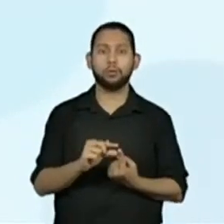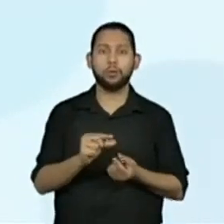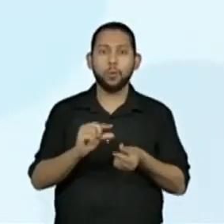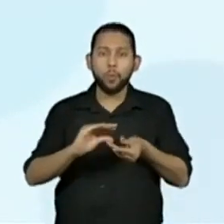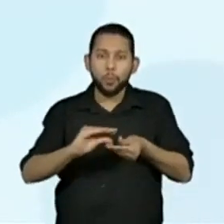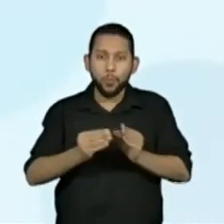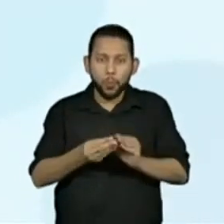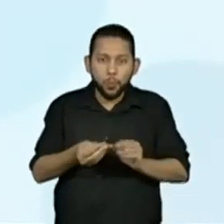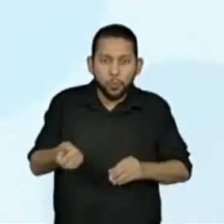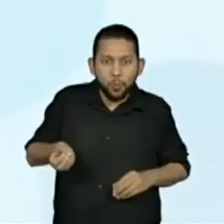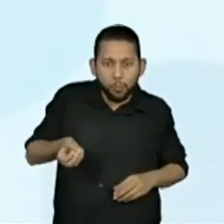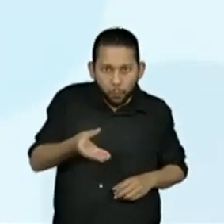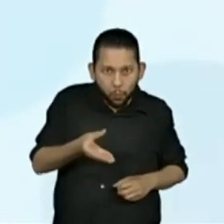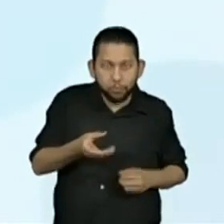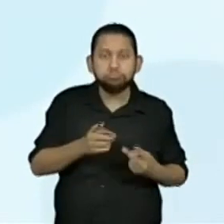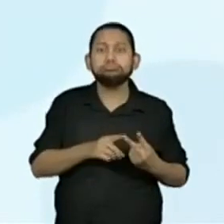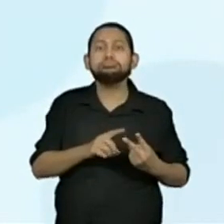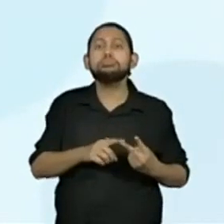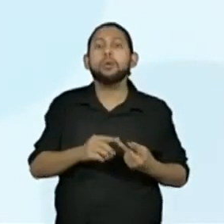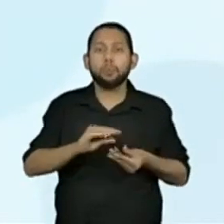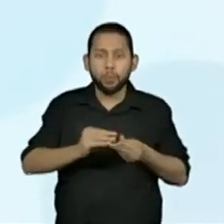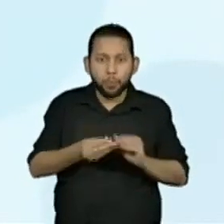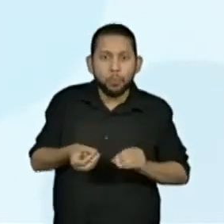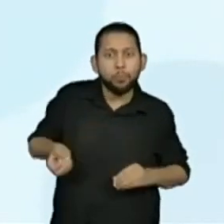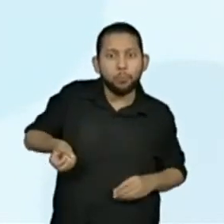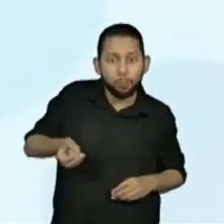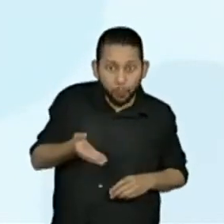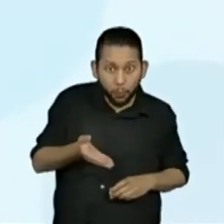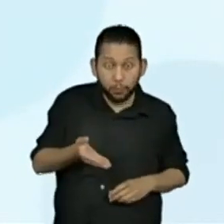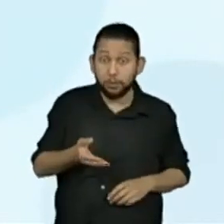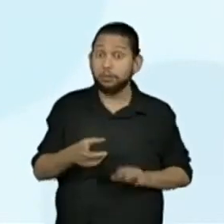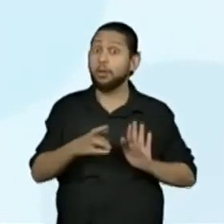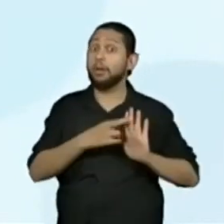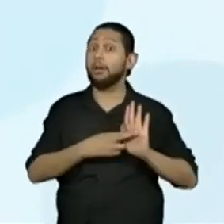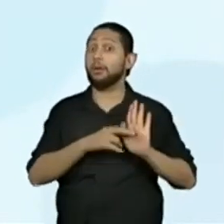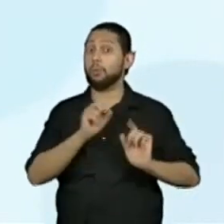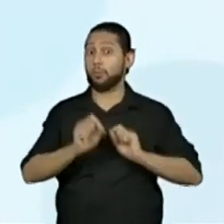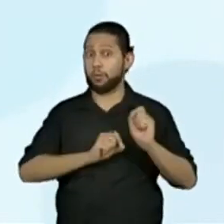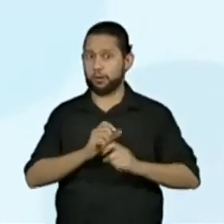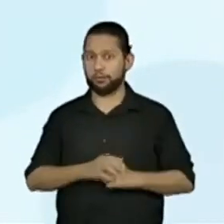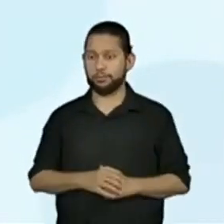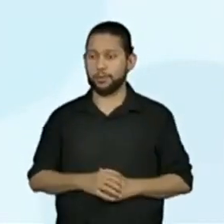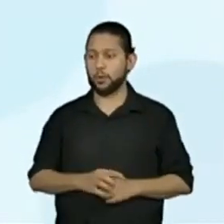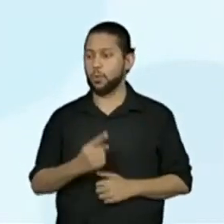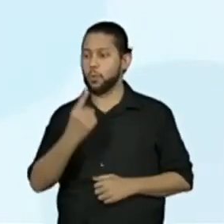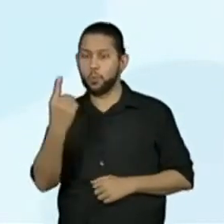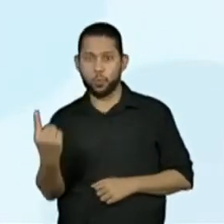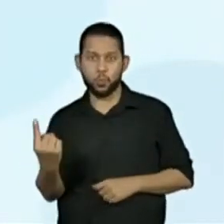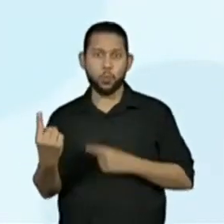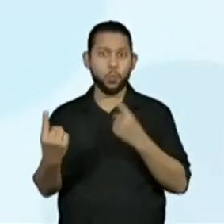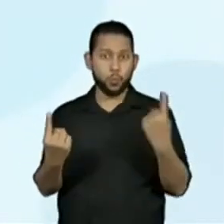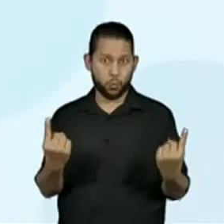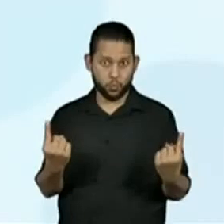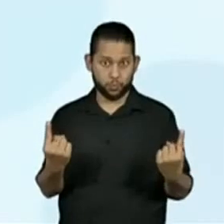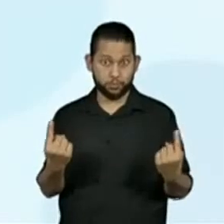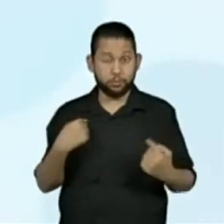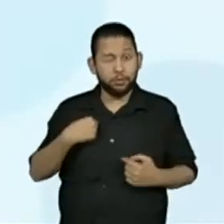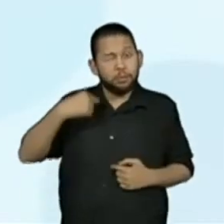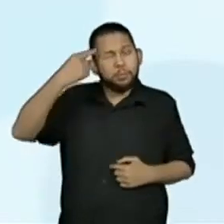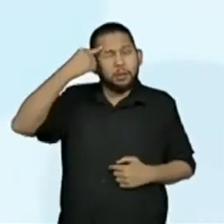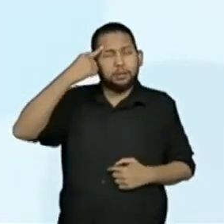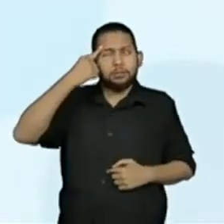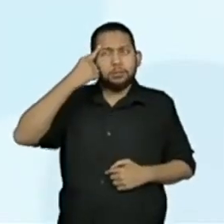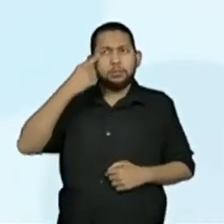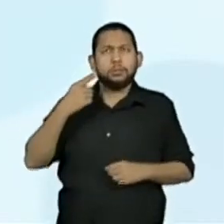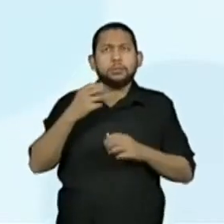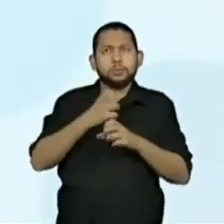As regras determinadas por eles eram as seguintes. Primeira regra, cada um escolheria um resultado da soma.